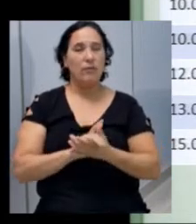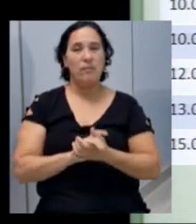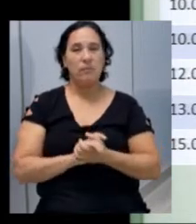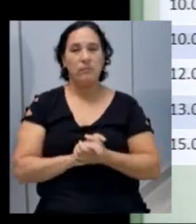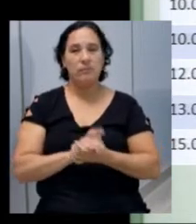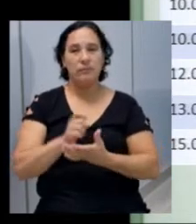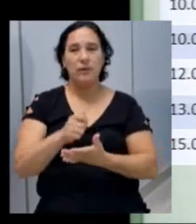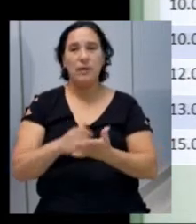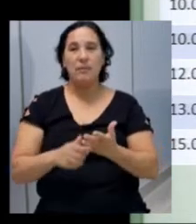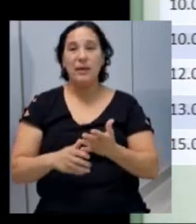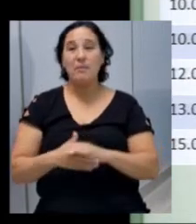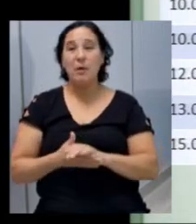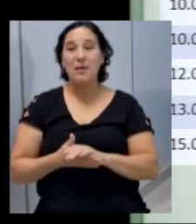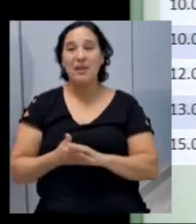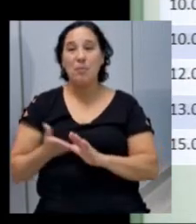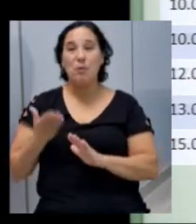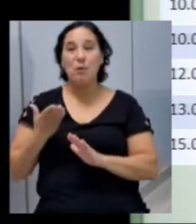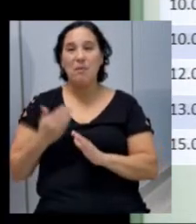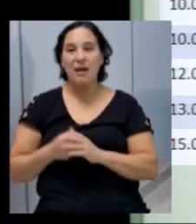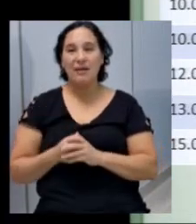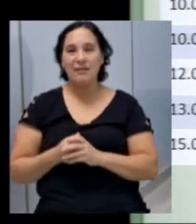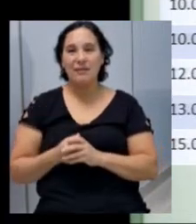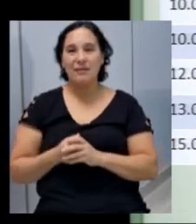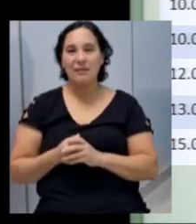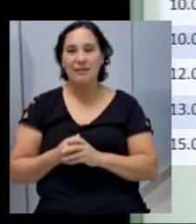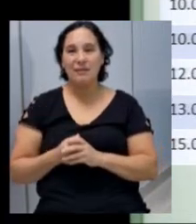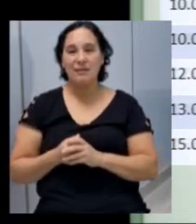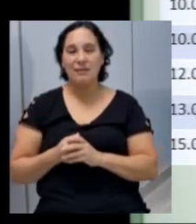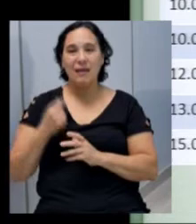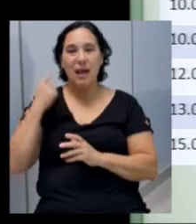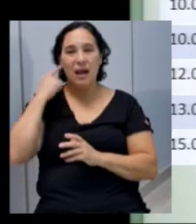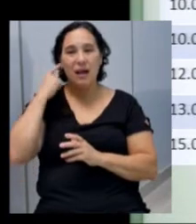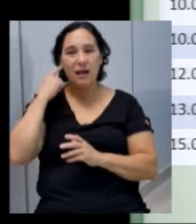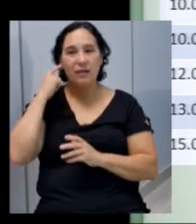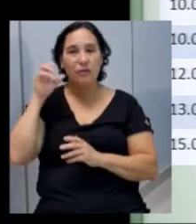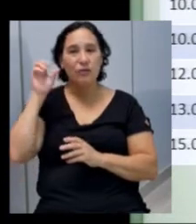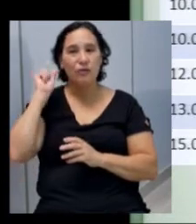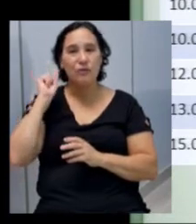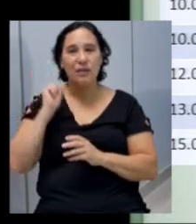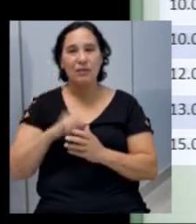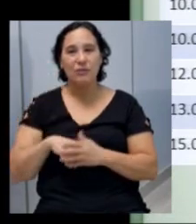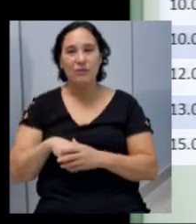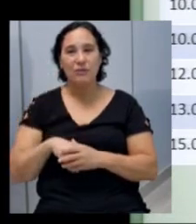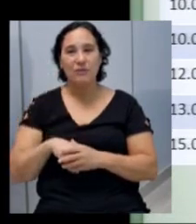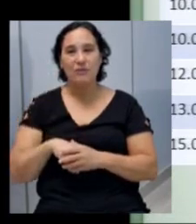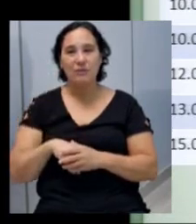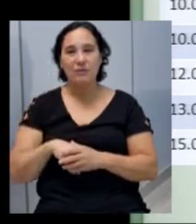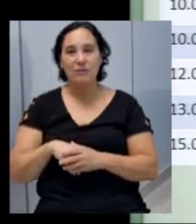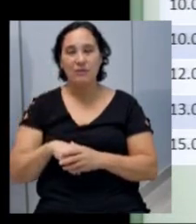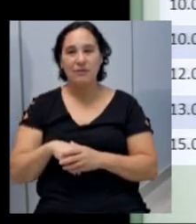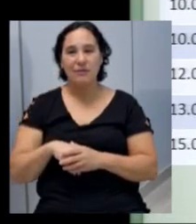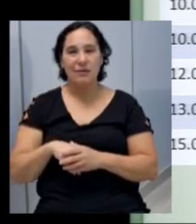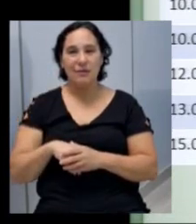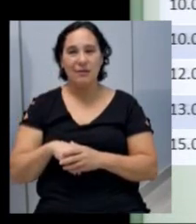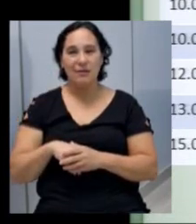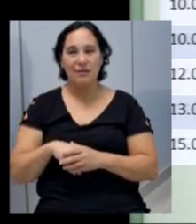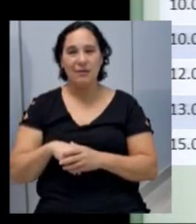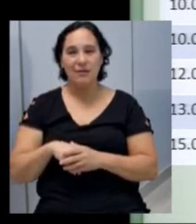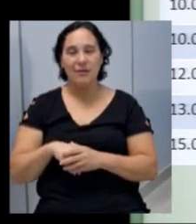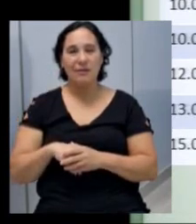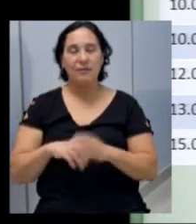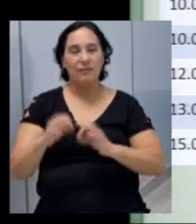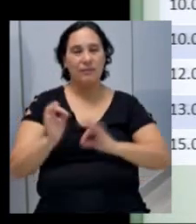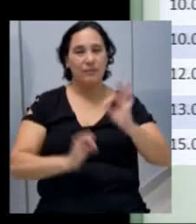está em vigor, foram estabelecidos esses programas com essa codificação. Então, o primeiro